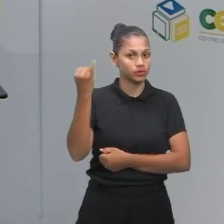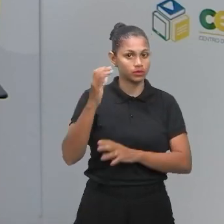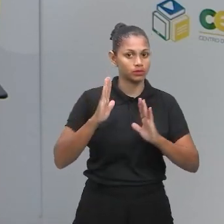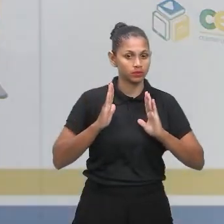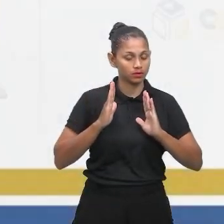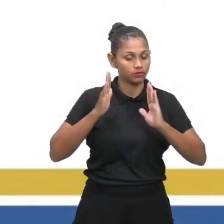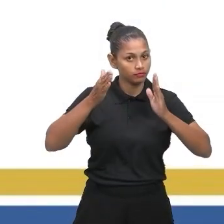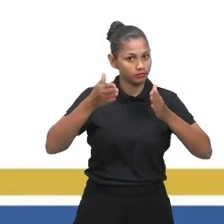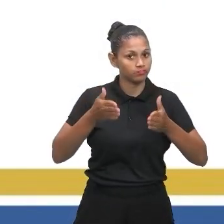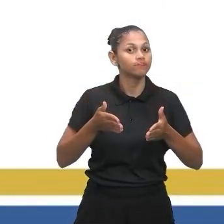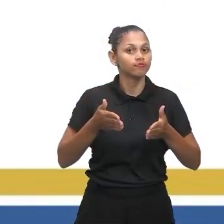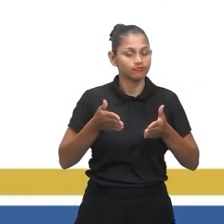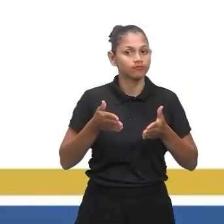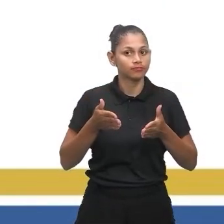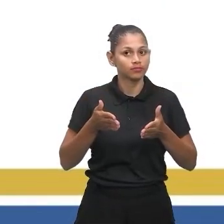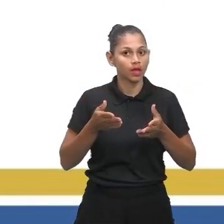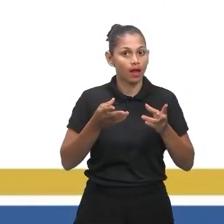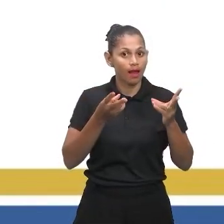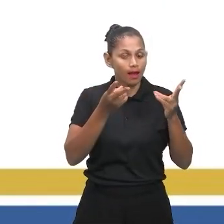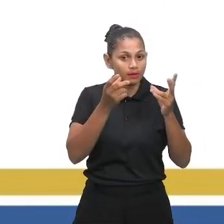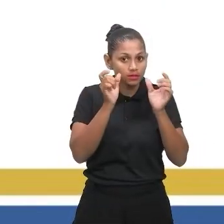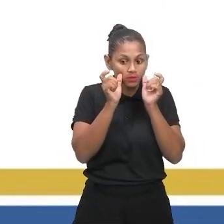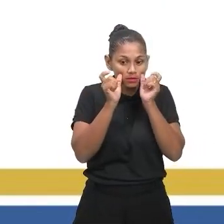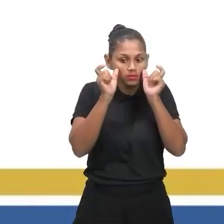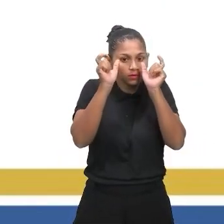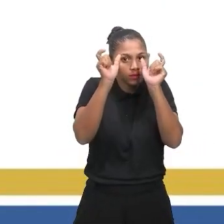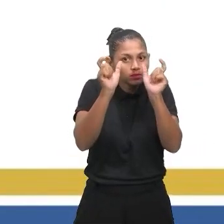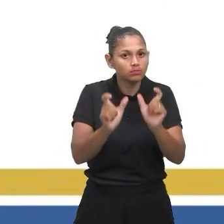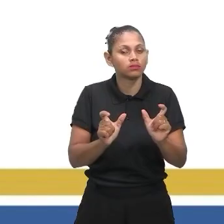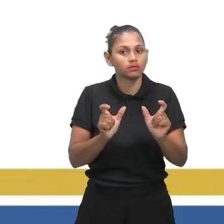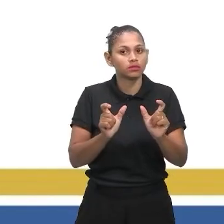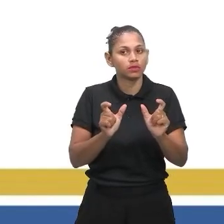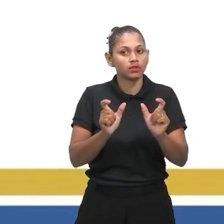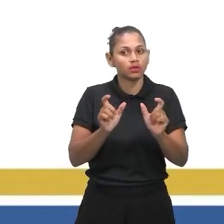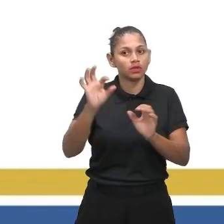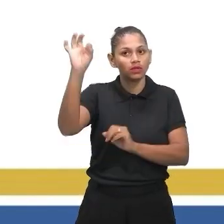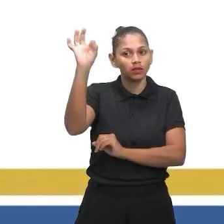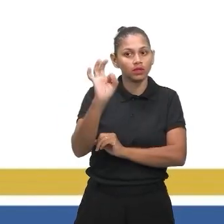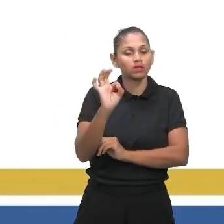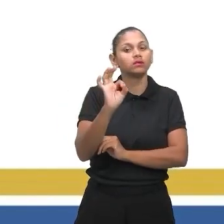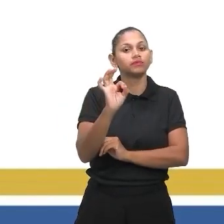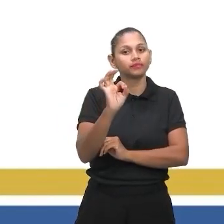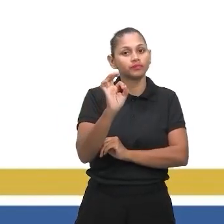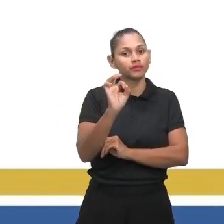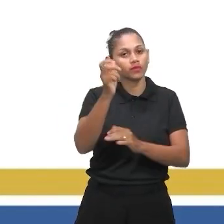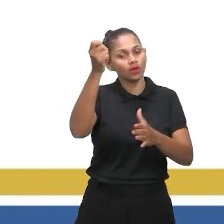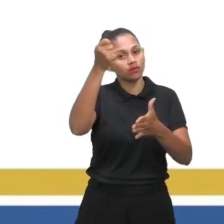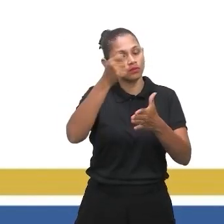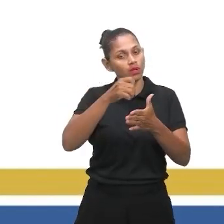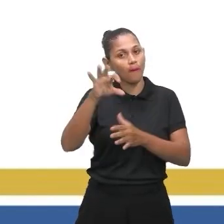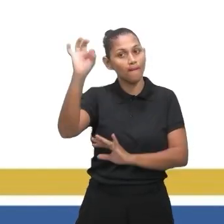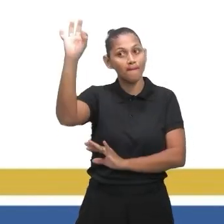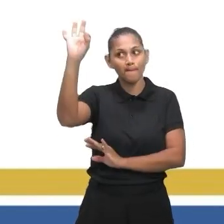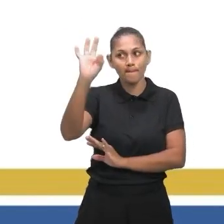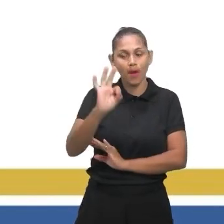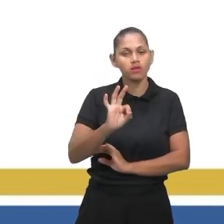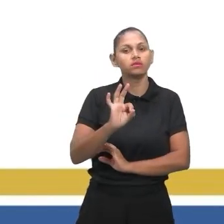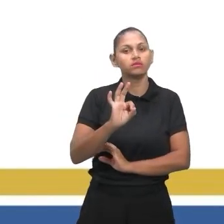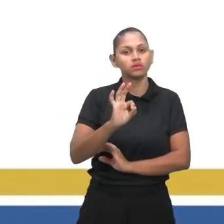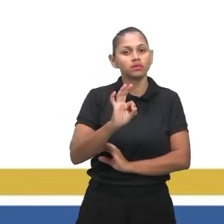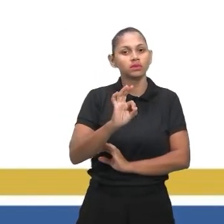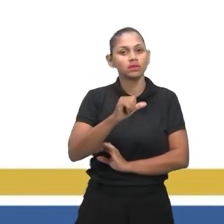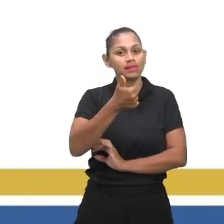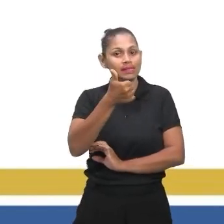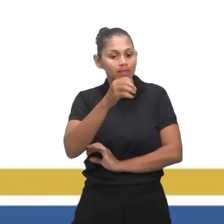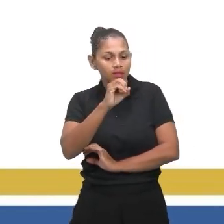nesse momento. A porcentagem é quando você escreve um número por cento, ou seja, por cento. Se eu tenho setenta por